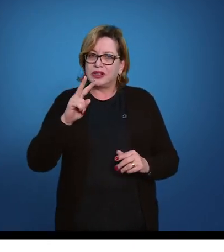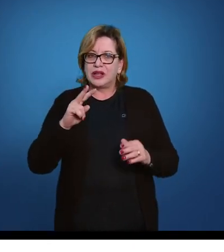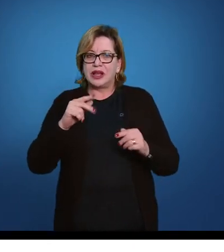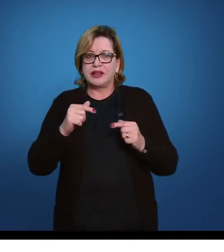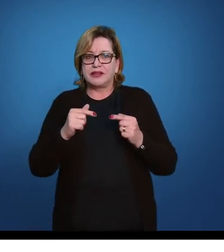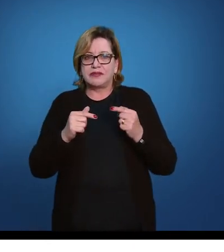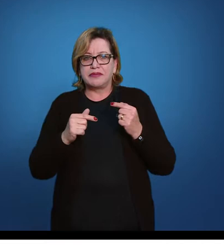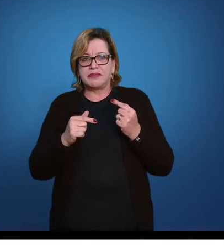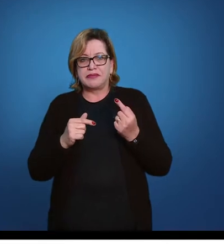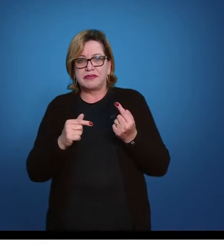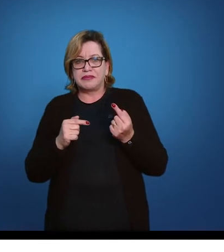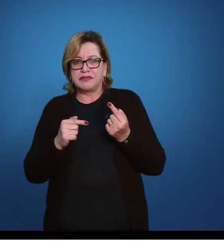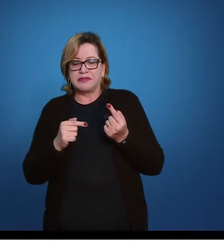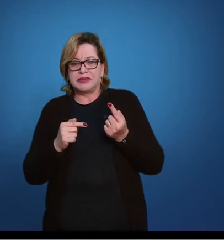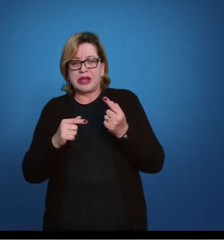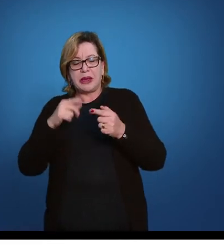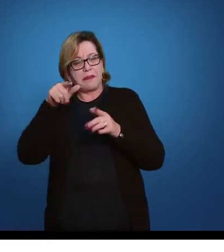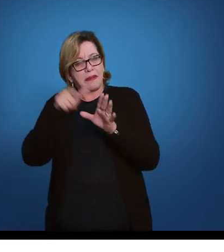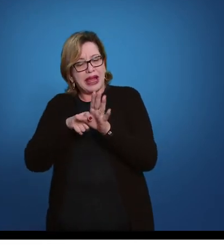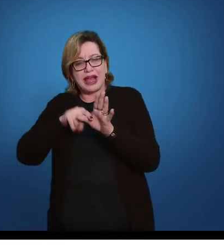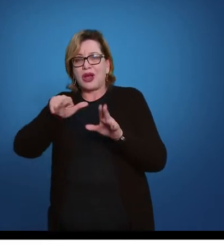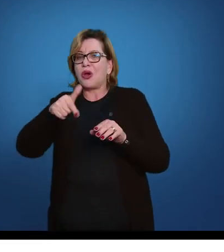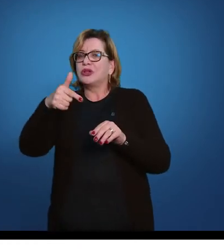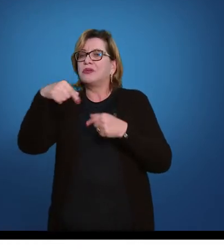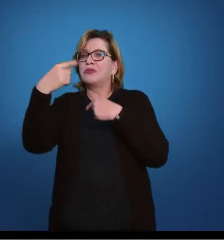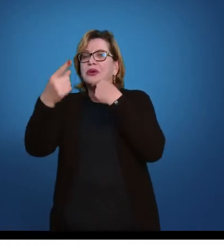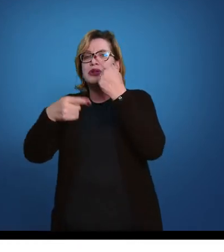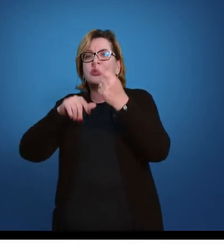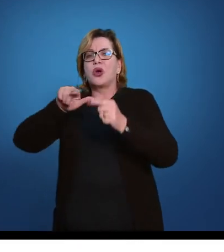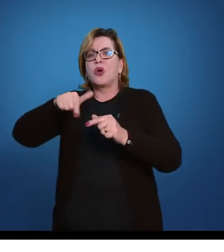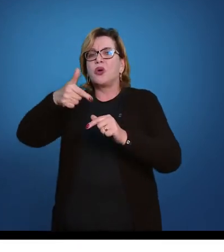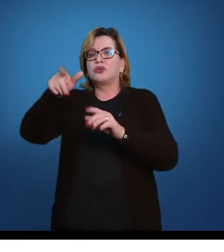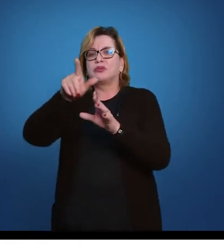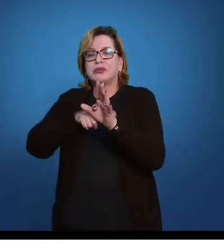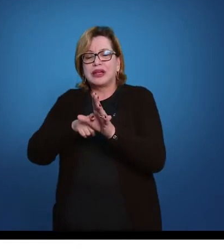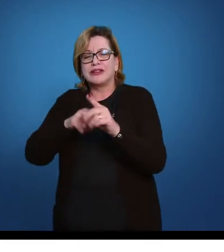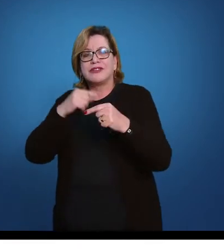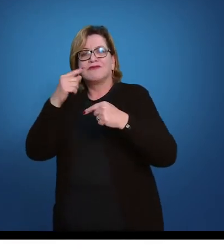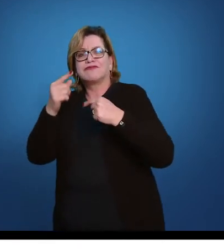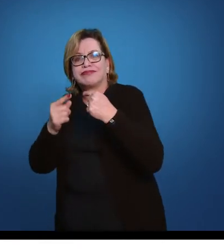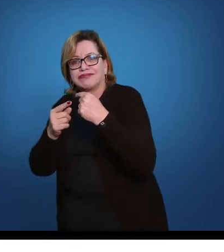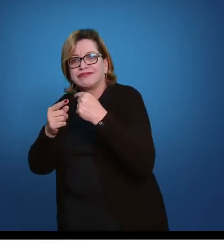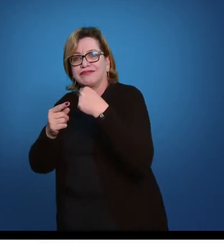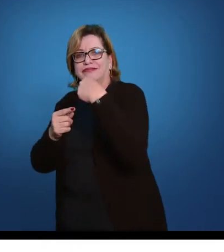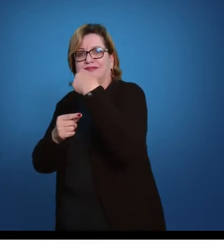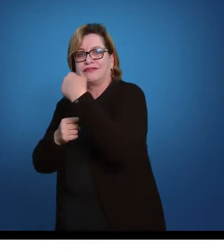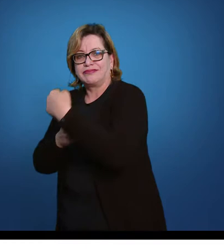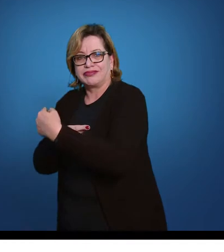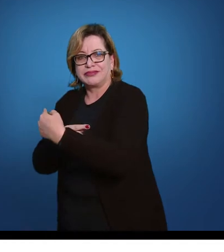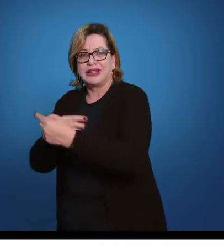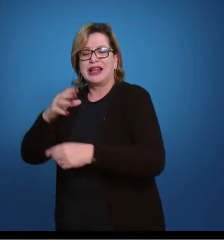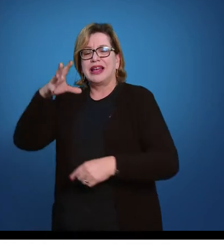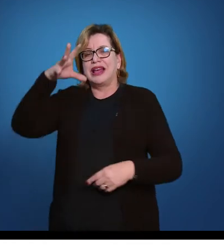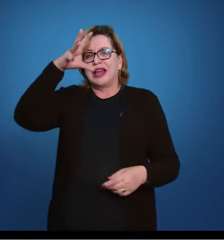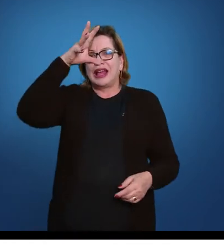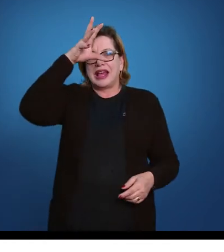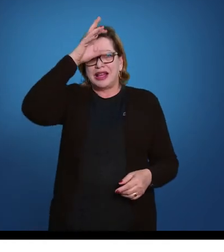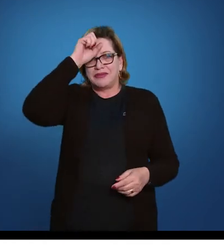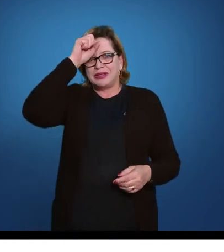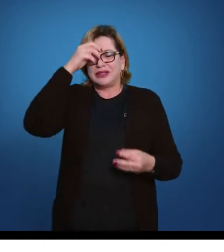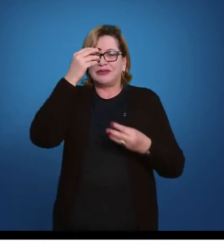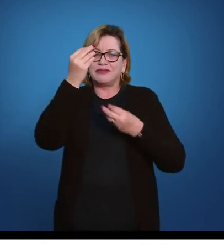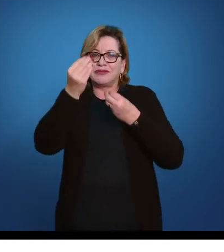e o outro pé. Passem um pé e o outro pé. Aprendendo a